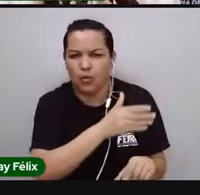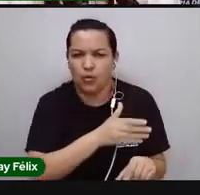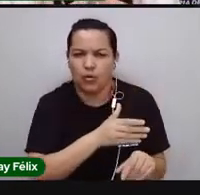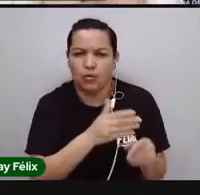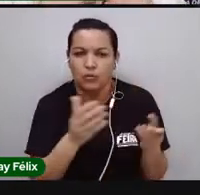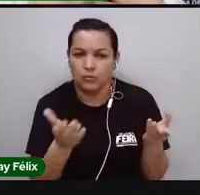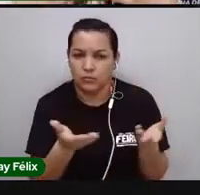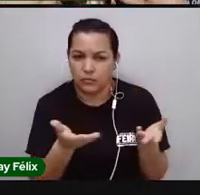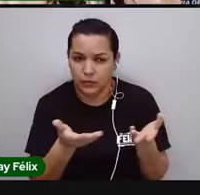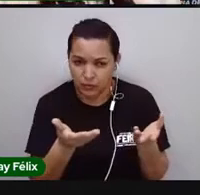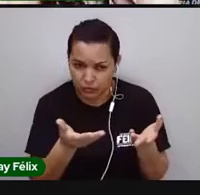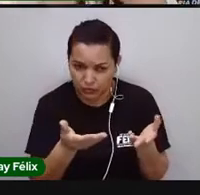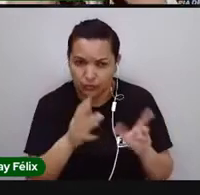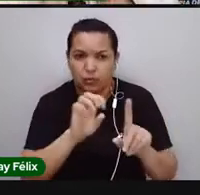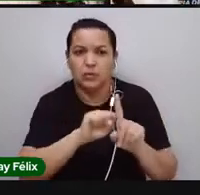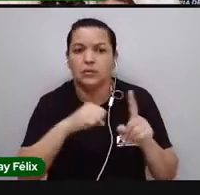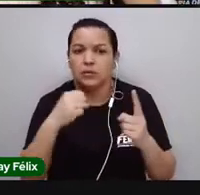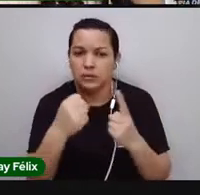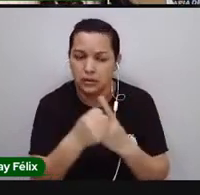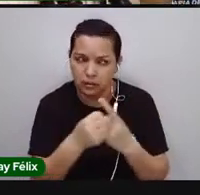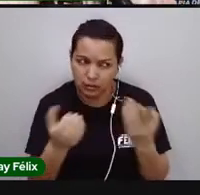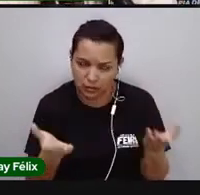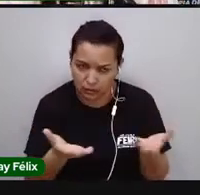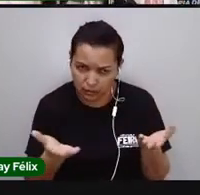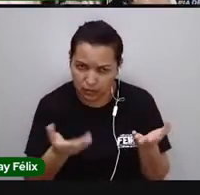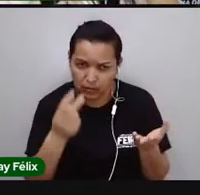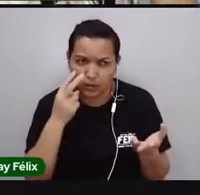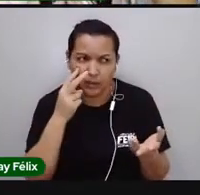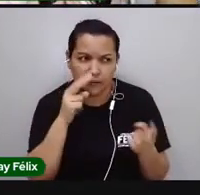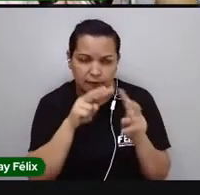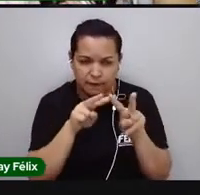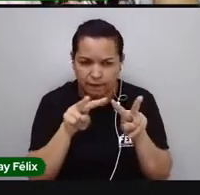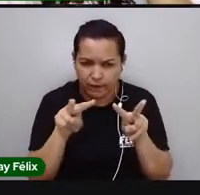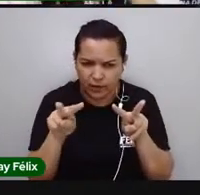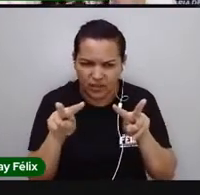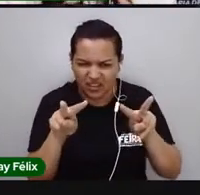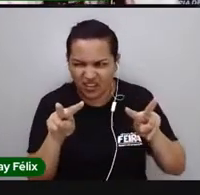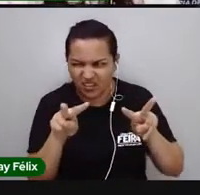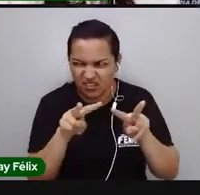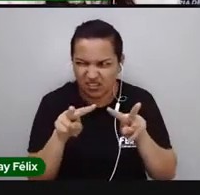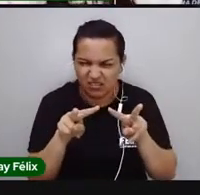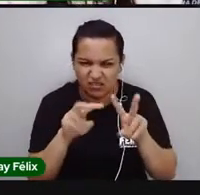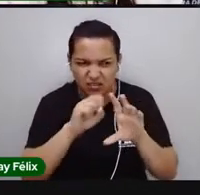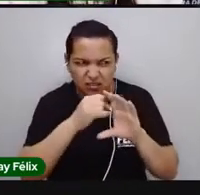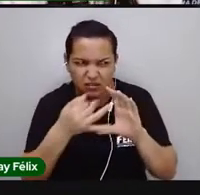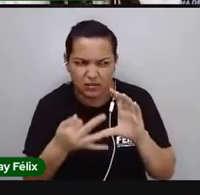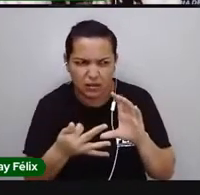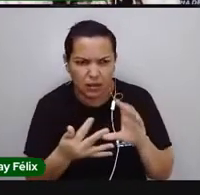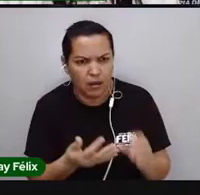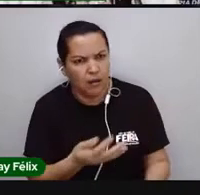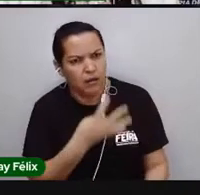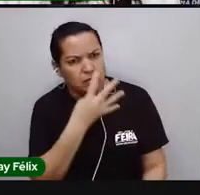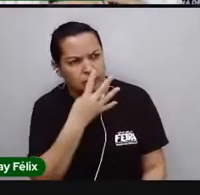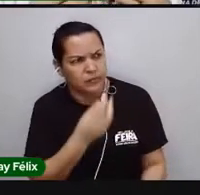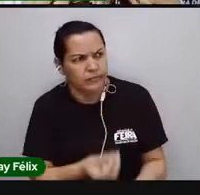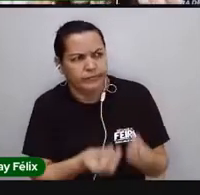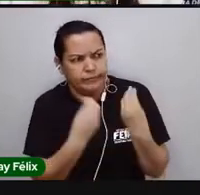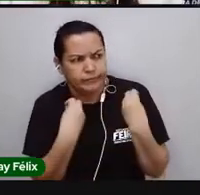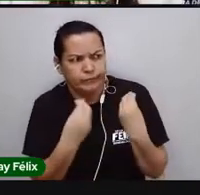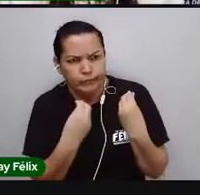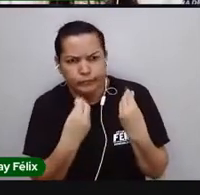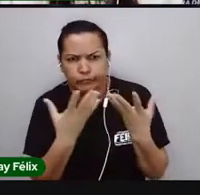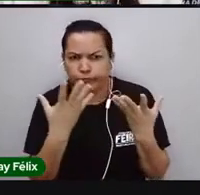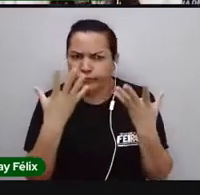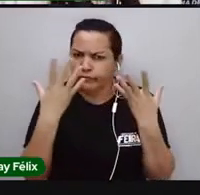nós, na nossa sociedade, nesse momento, nós olhamos para essa descrição e dizemos que isso um absurdo. Não